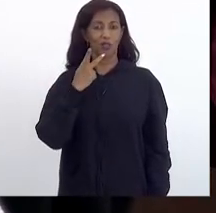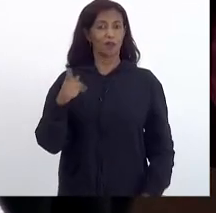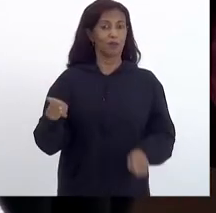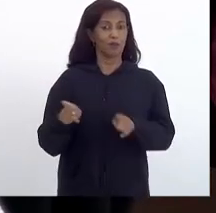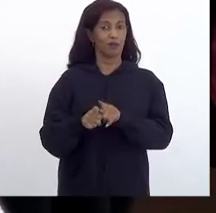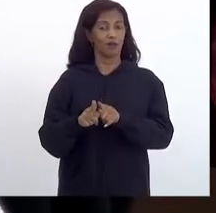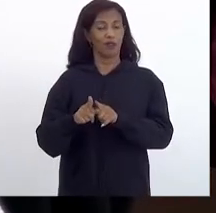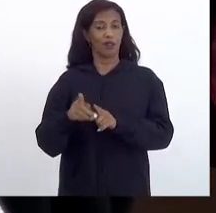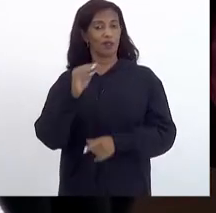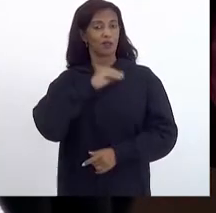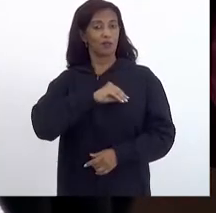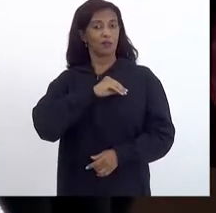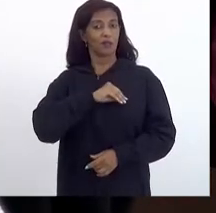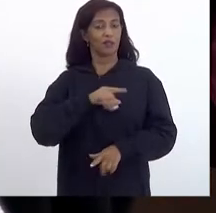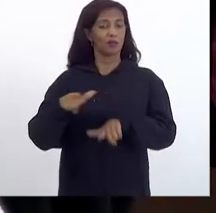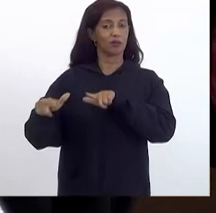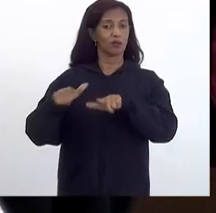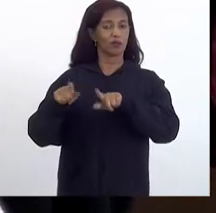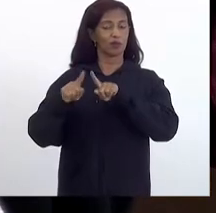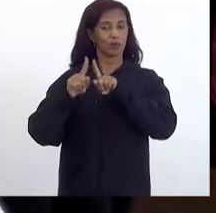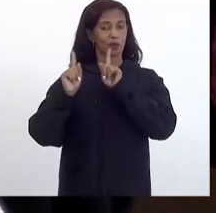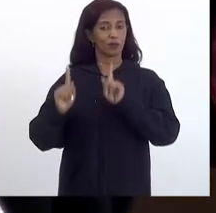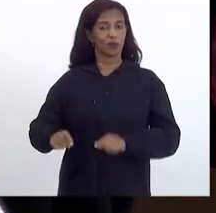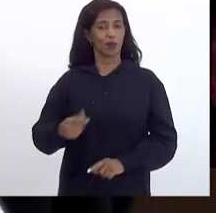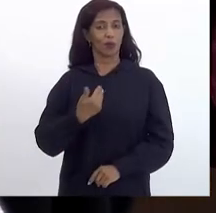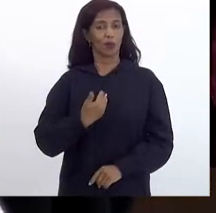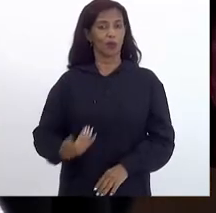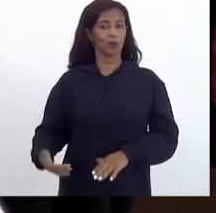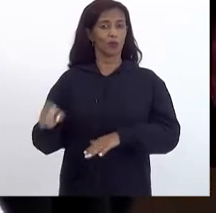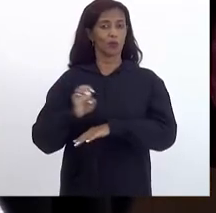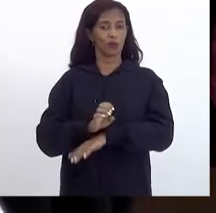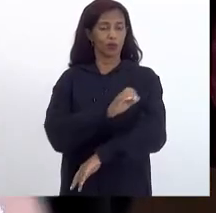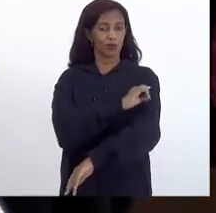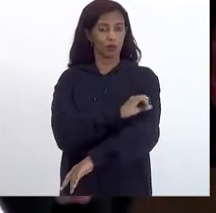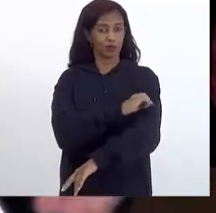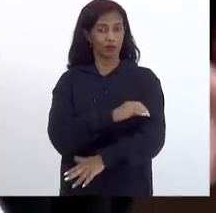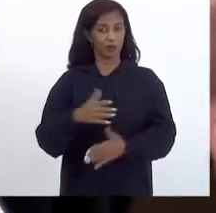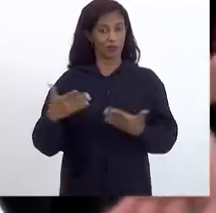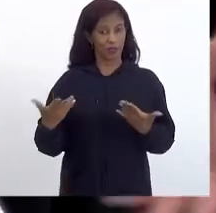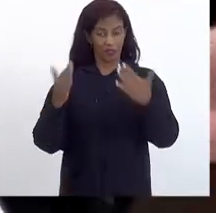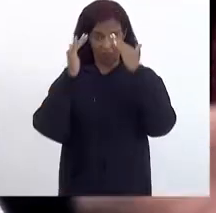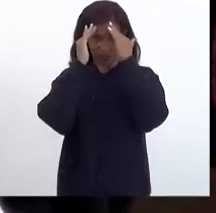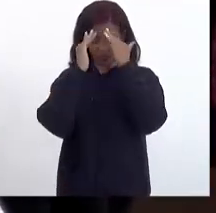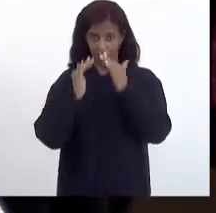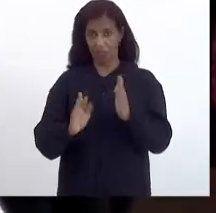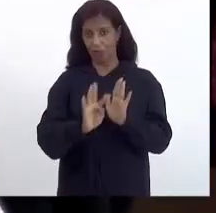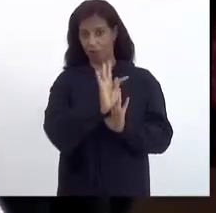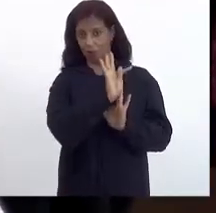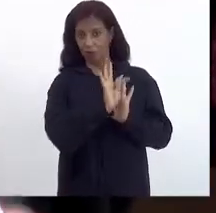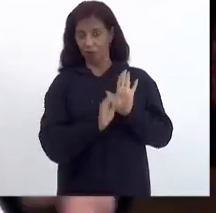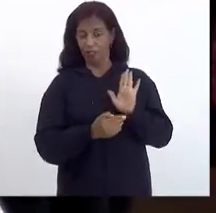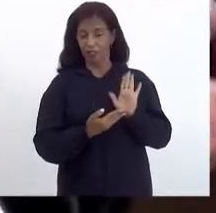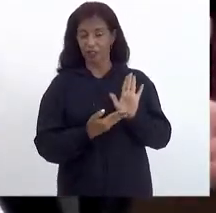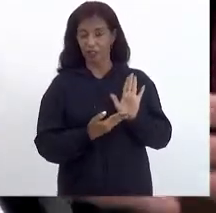sobre a recomposição salarial dos servidores públicos do Estado do Rio de Janeiro. E, aí, em respeito à redação,